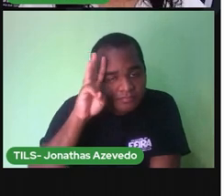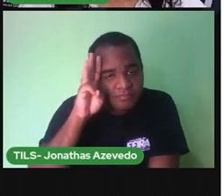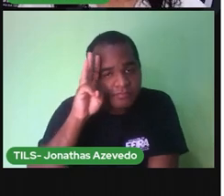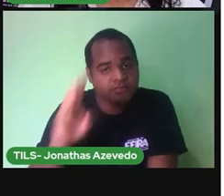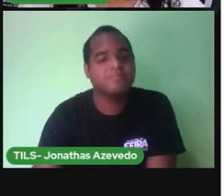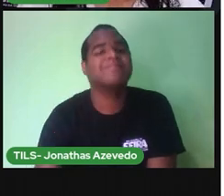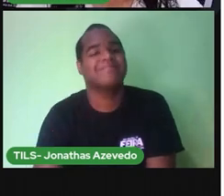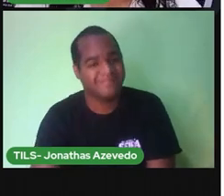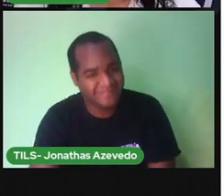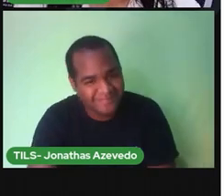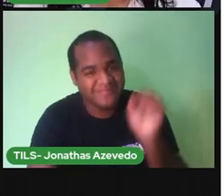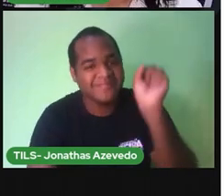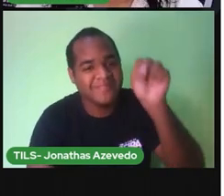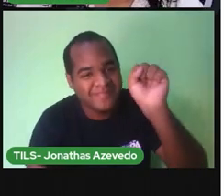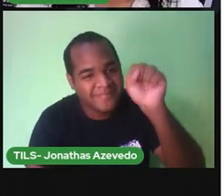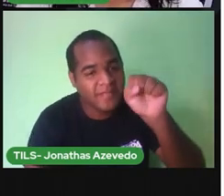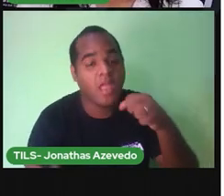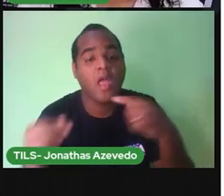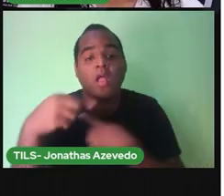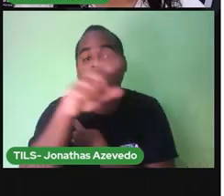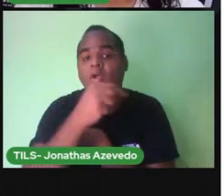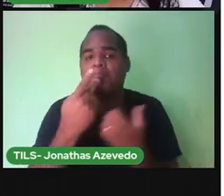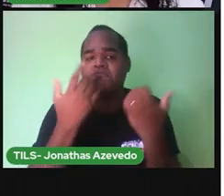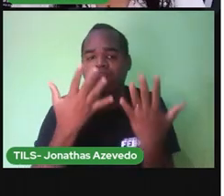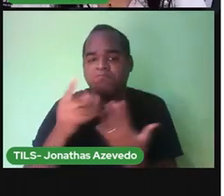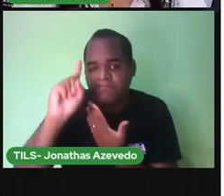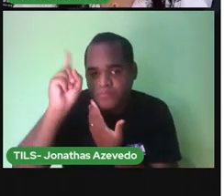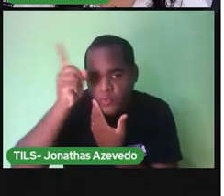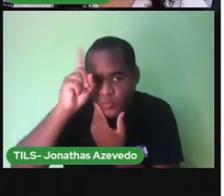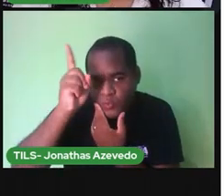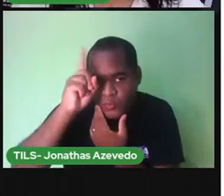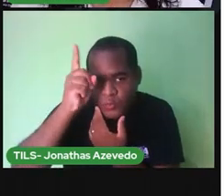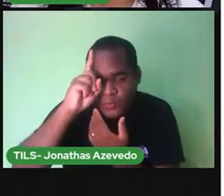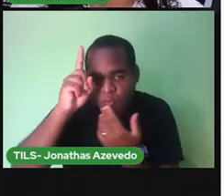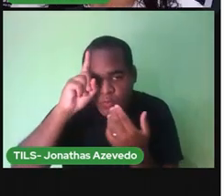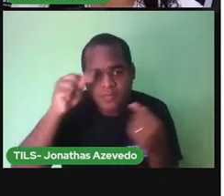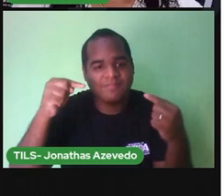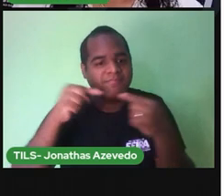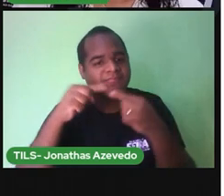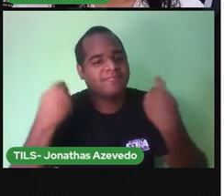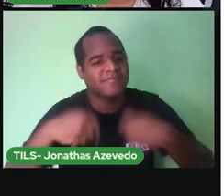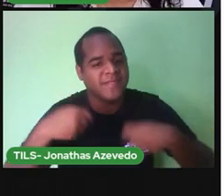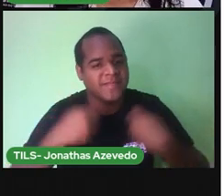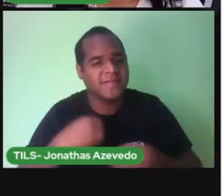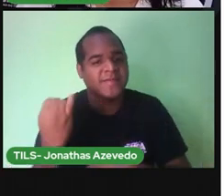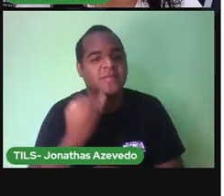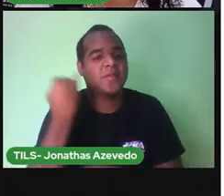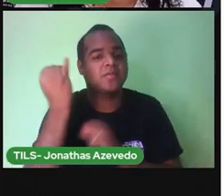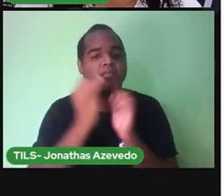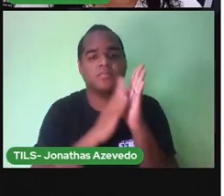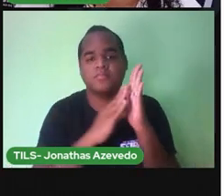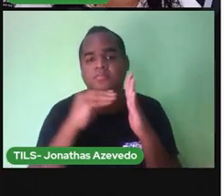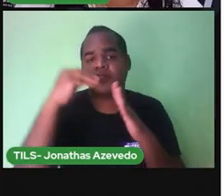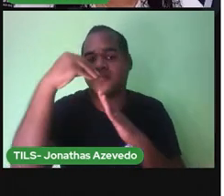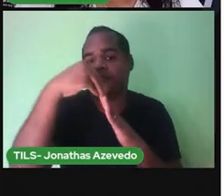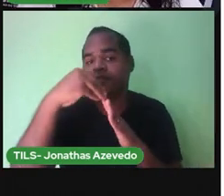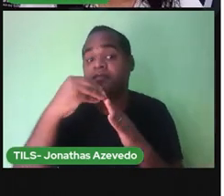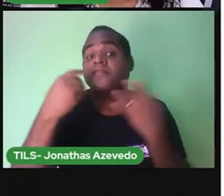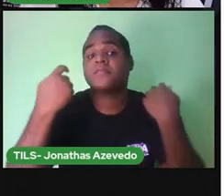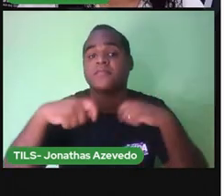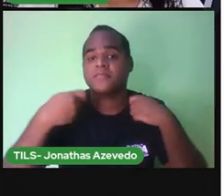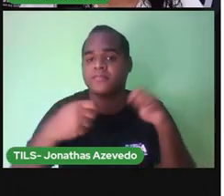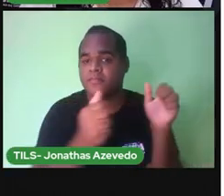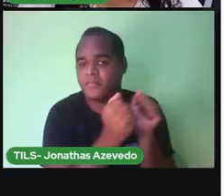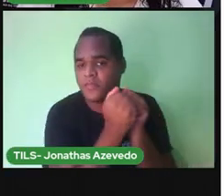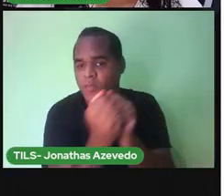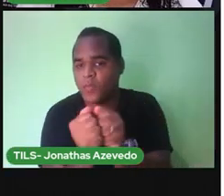E isso, a gente tem que acompanhar todos os dias. Se você tiver um calendário em casa, pode marcar junto com a PRO. Você vai